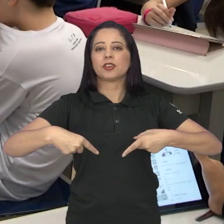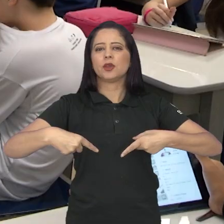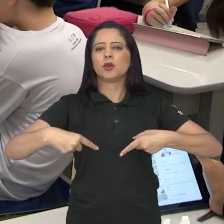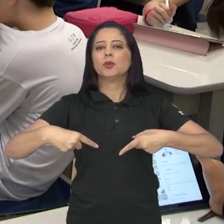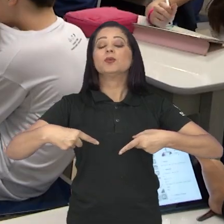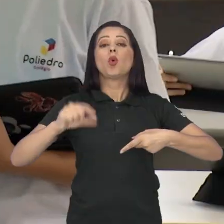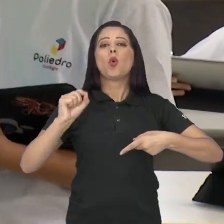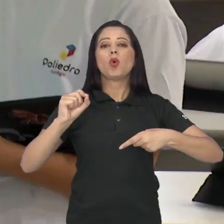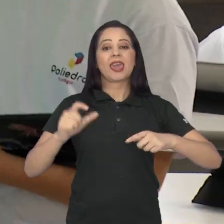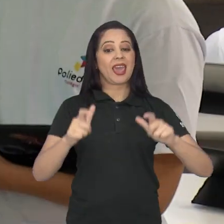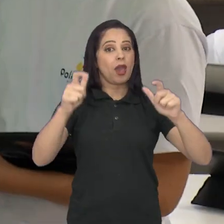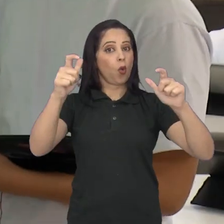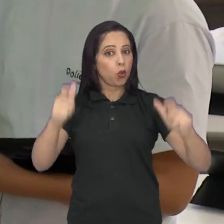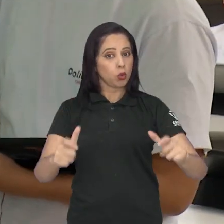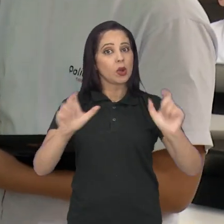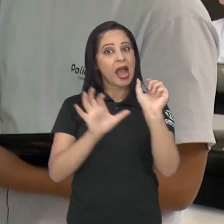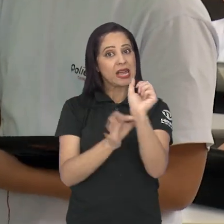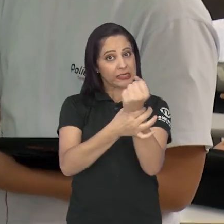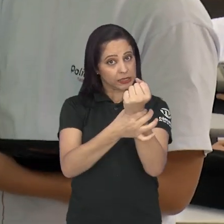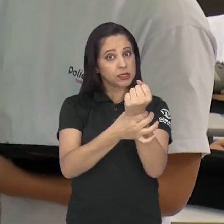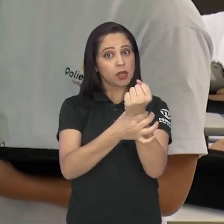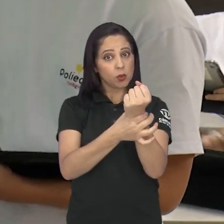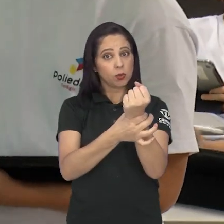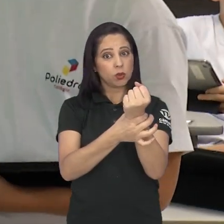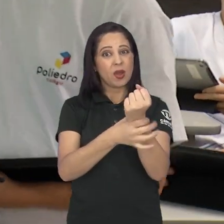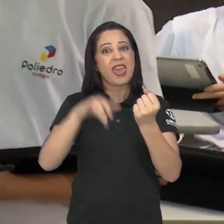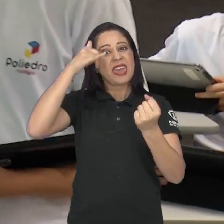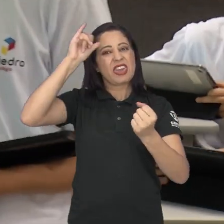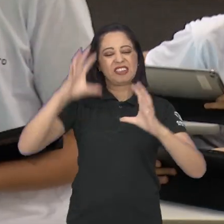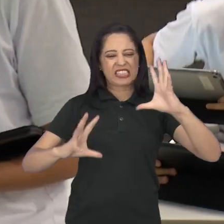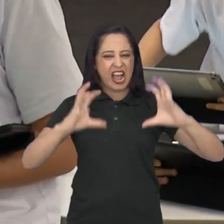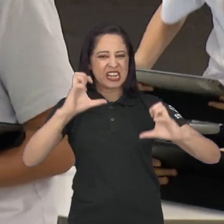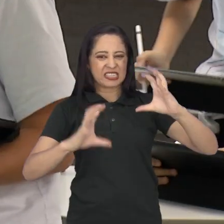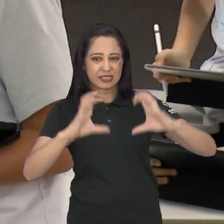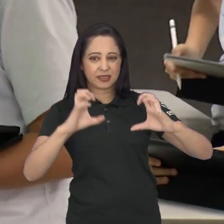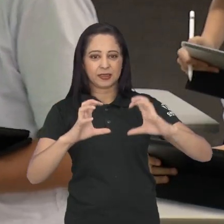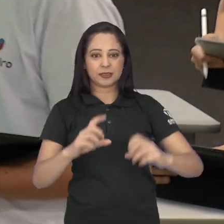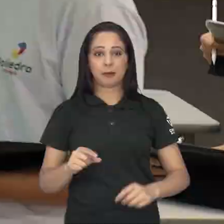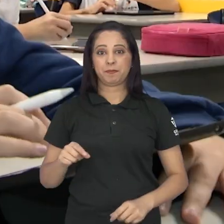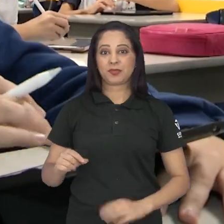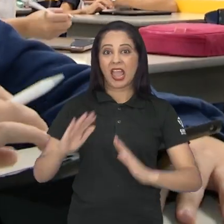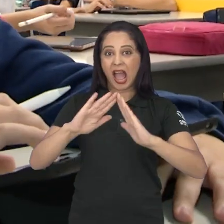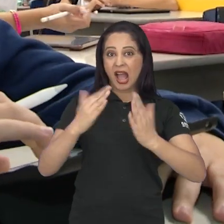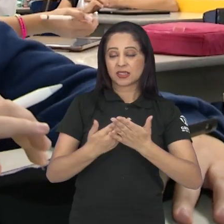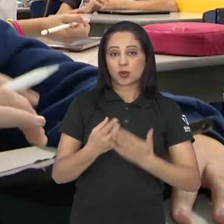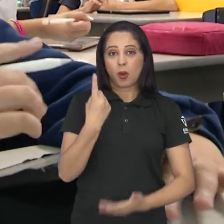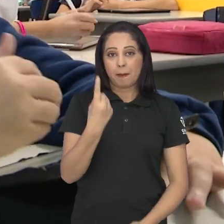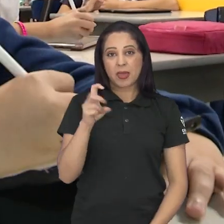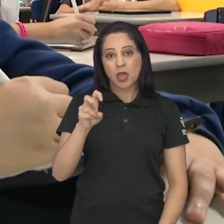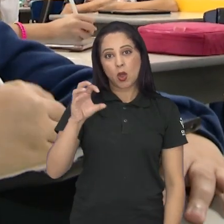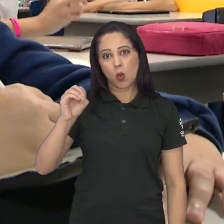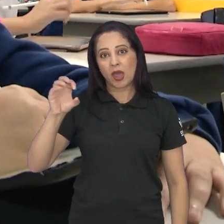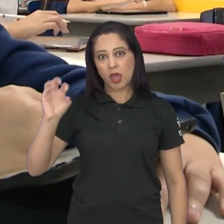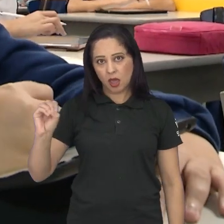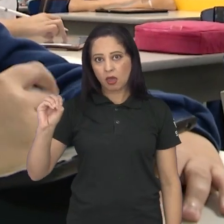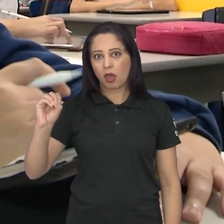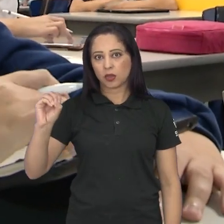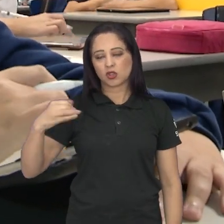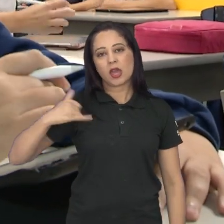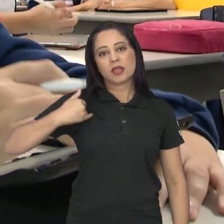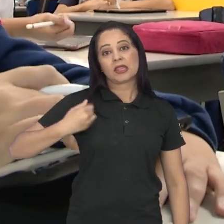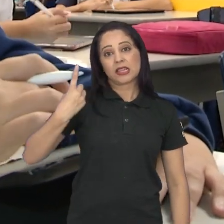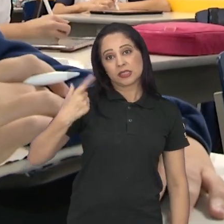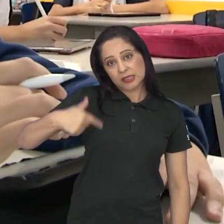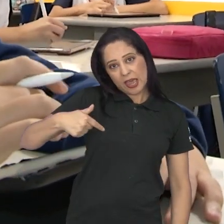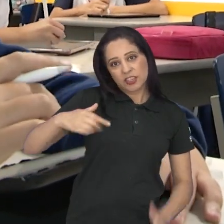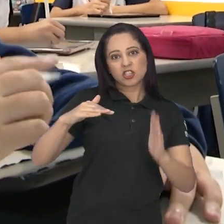novo desafio. Criar um ambiente sem conflitos e emocionalmente seguro para os alunos. Por aqui, são mais de 1.500